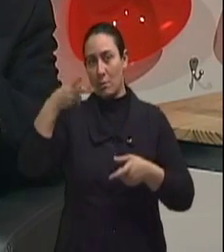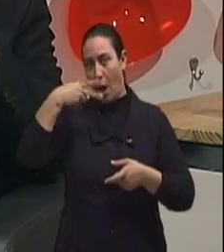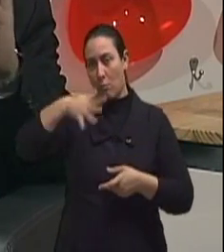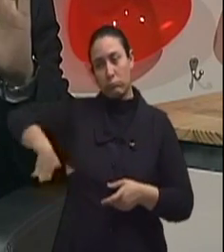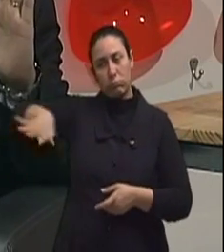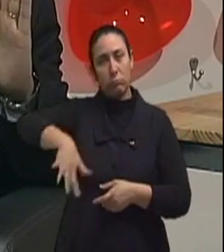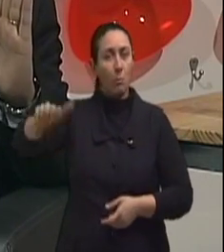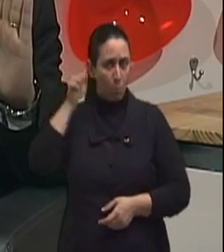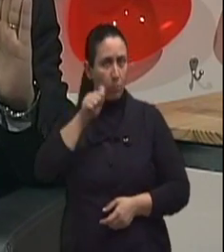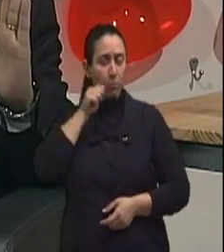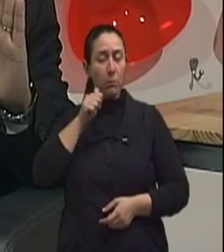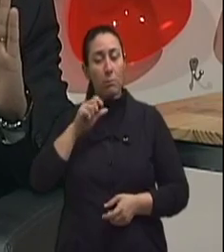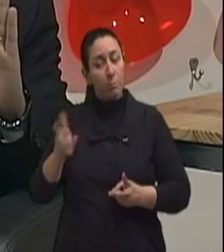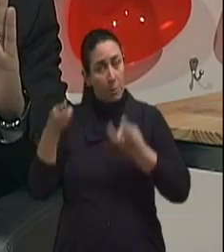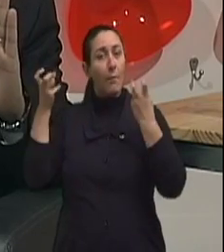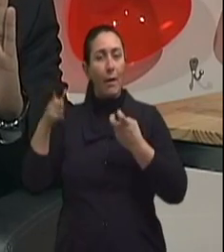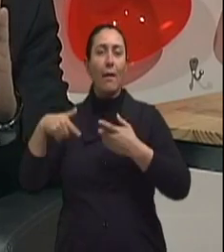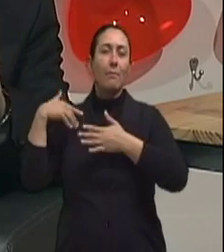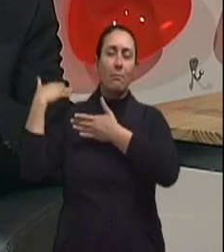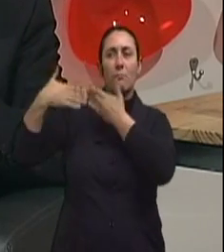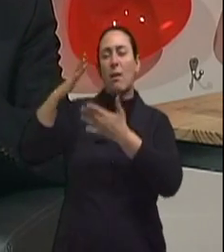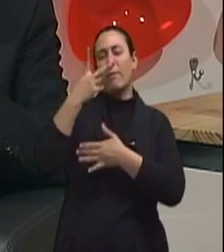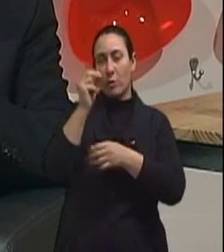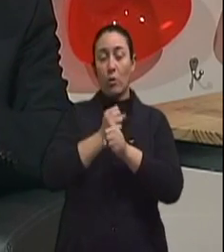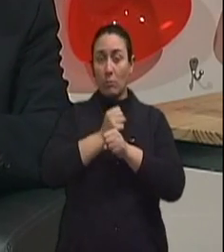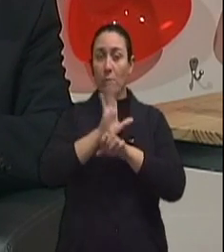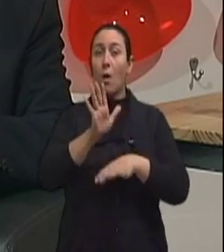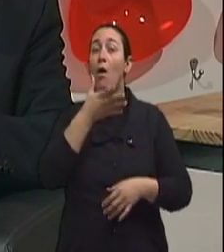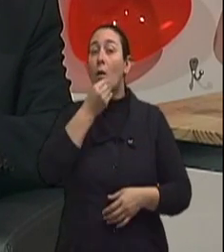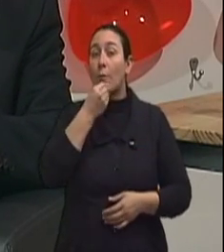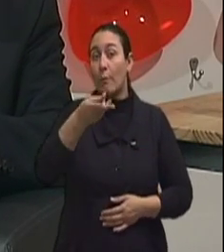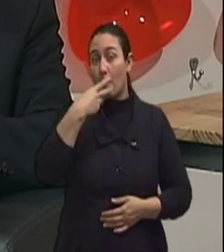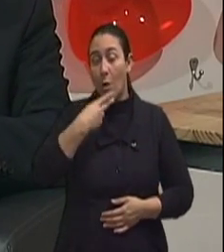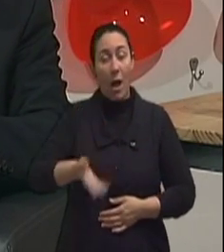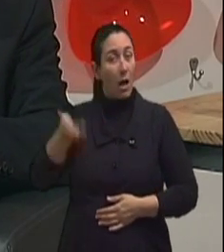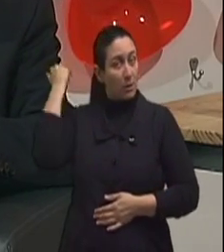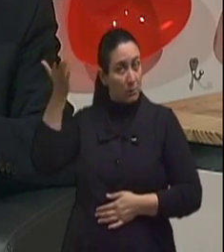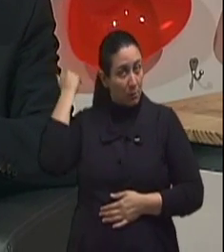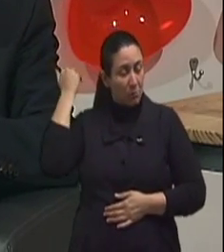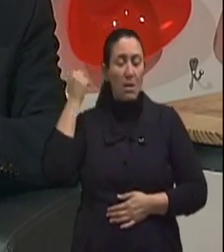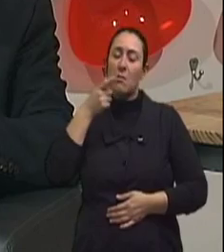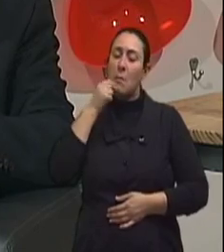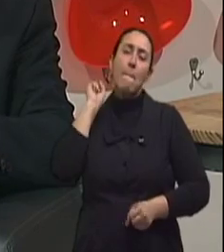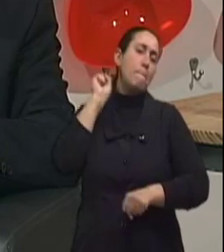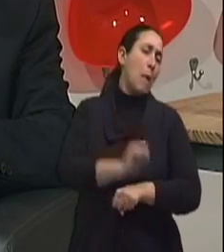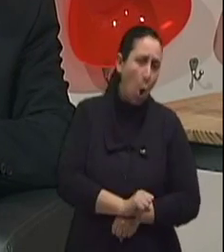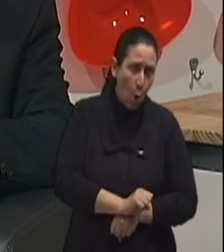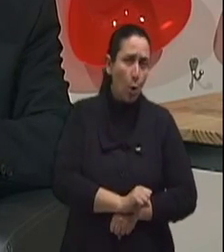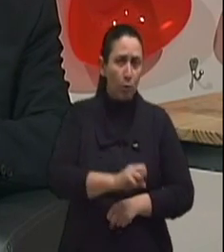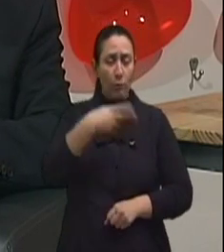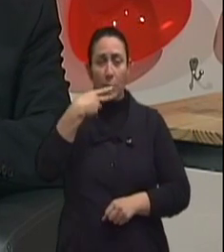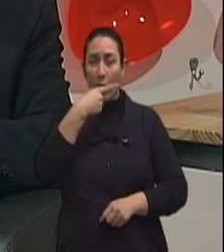início do câncer, que é o tempo para esse processo se desenvolver. Então, nos homens que começaram a fumar antes e começaram a parar antes, a